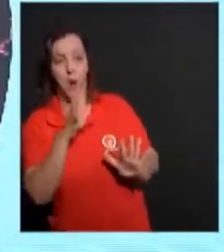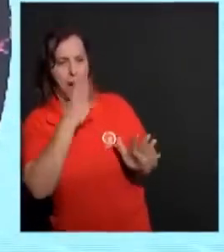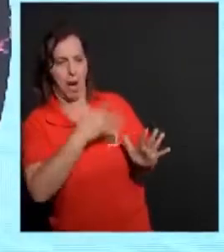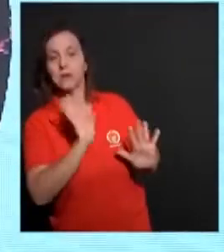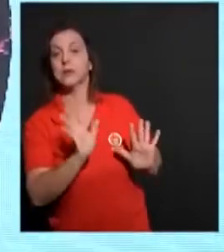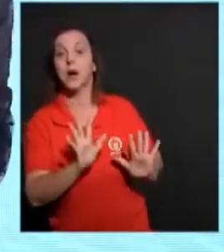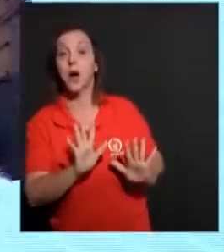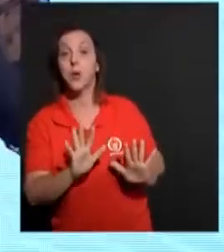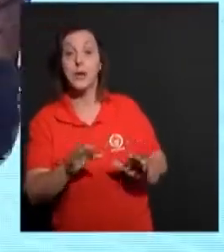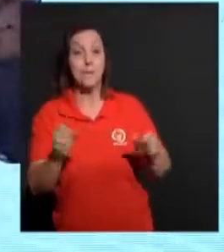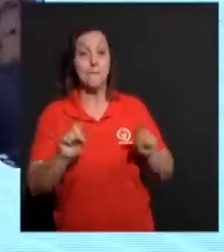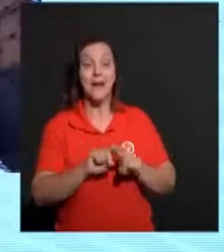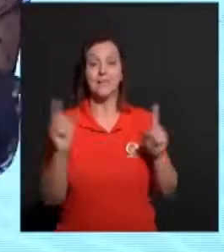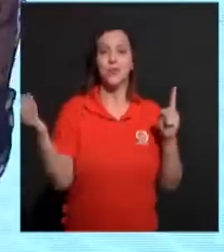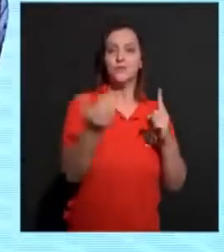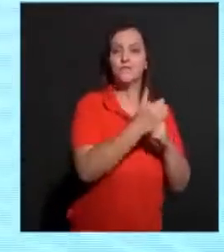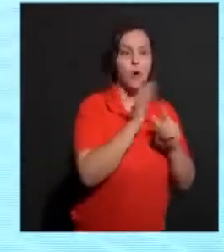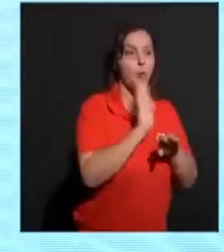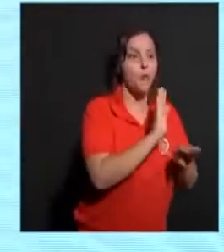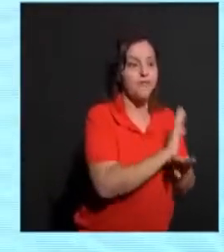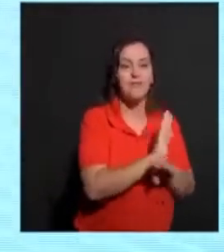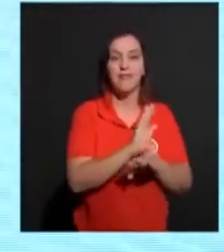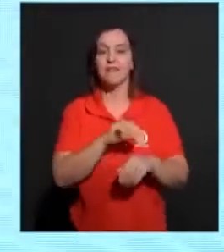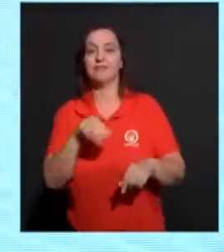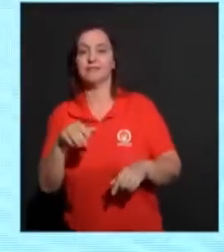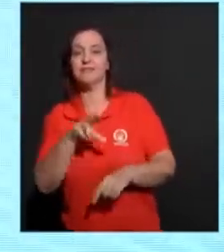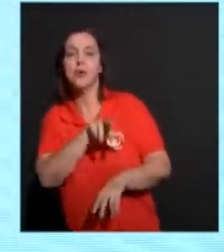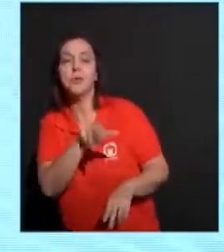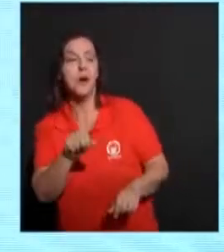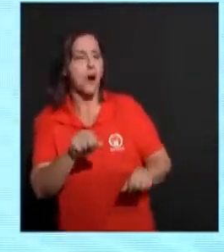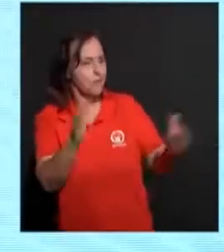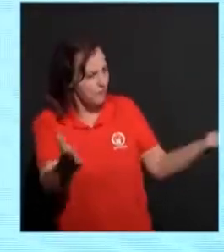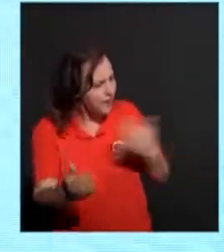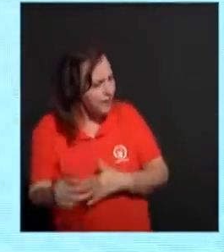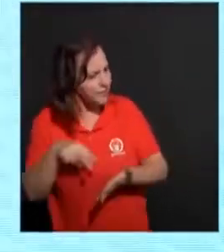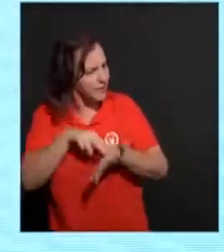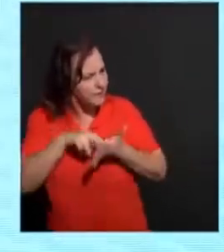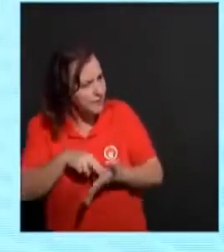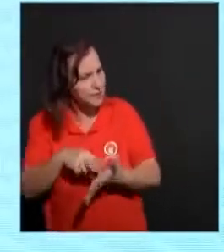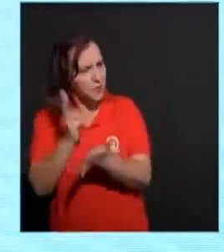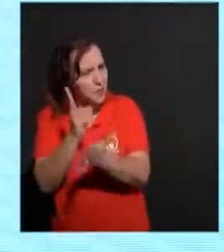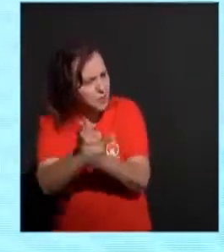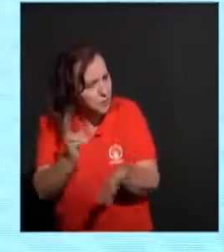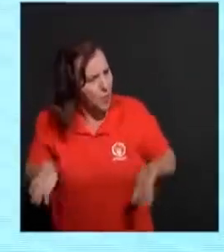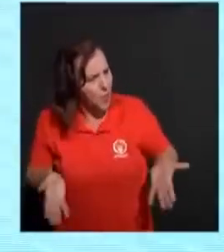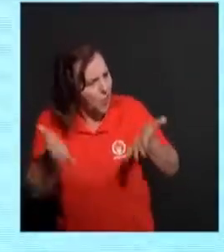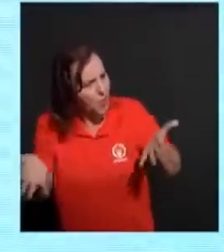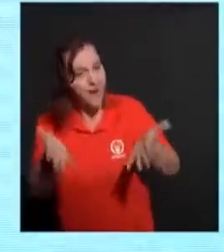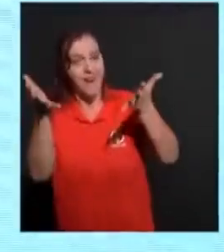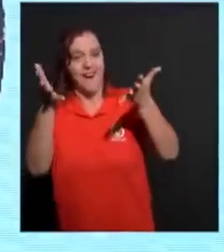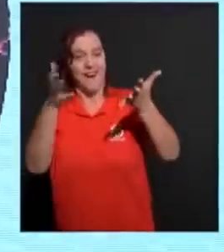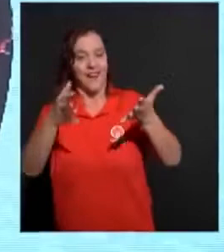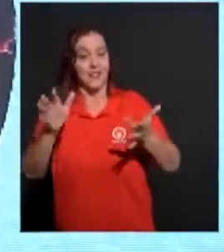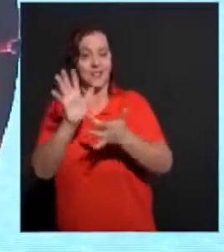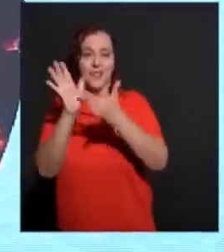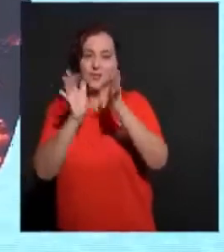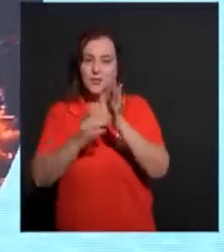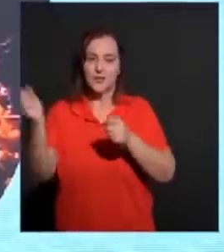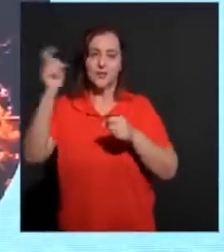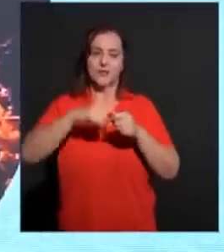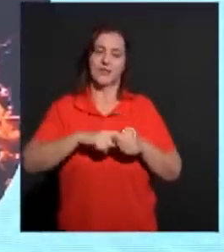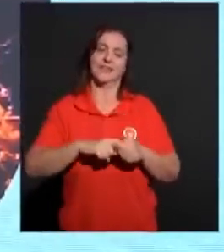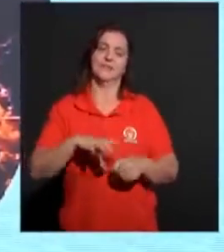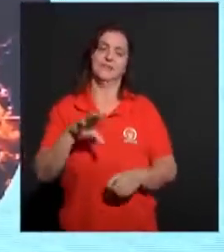Breve. Jesus voltará. Eu vou. Vamos aguentar firme. Não desista. Continue caminhando. Esse amor pela vinda de